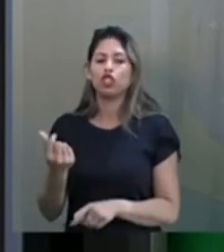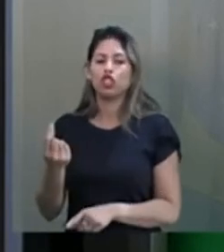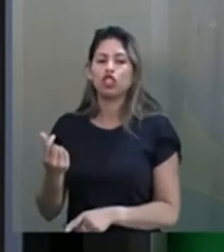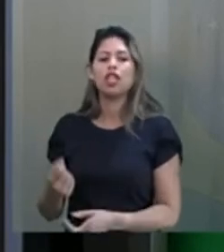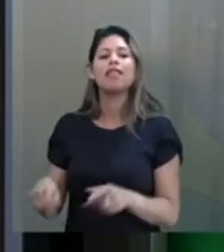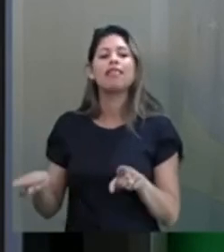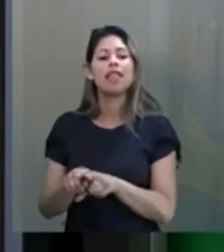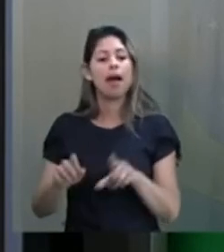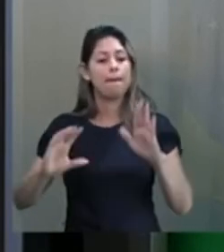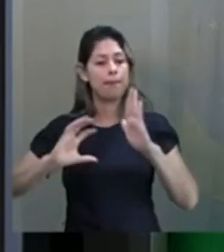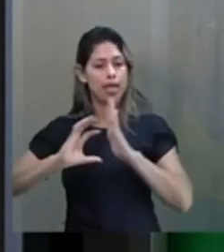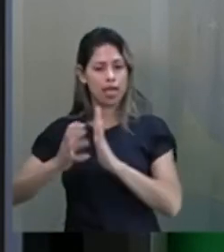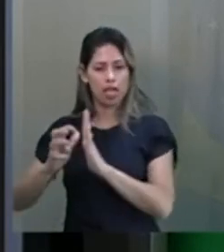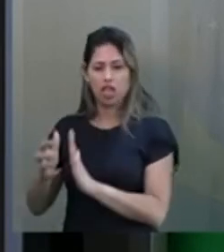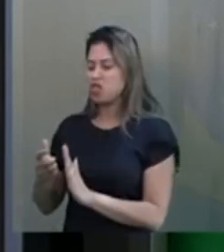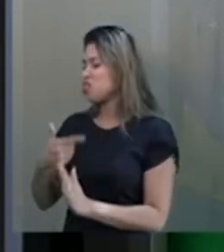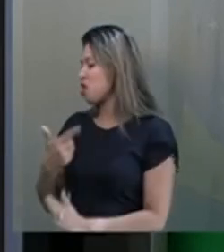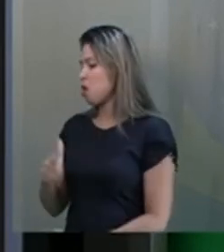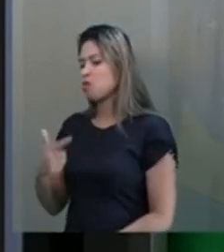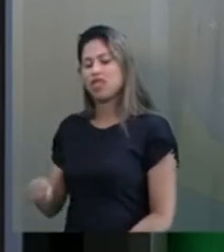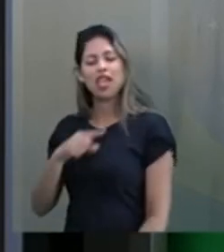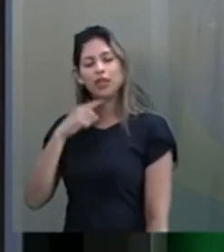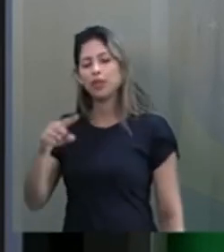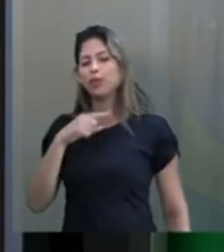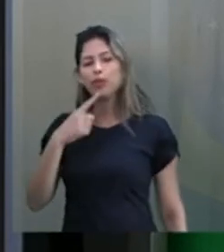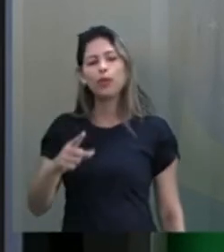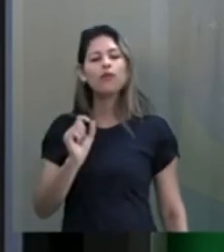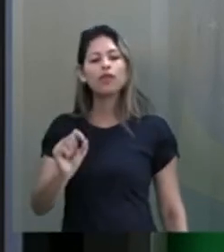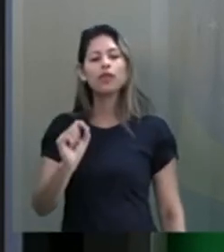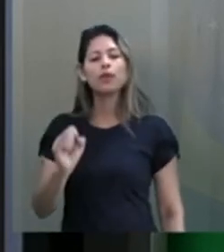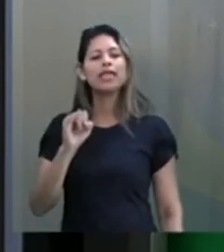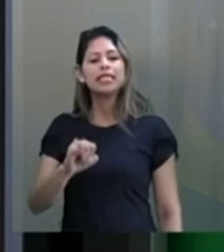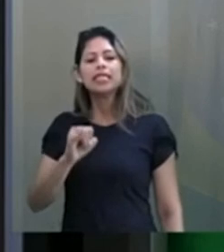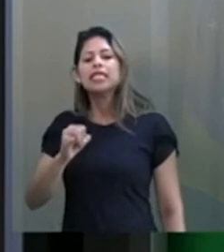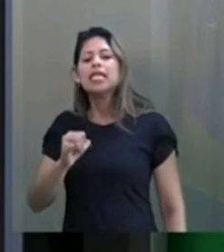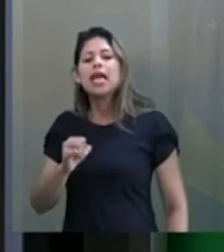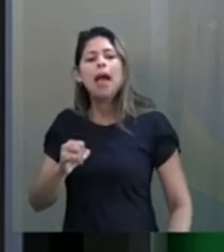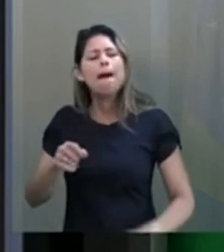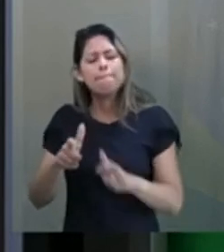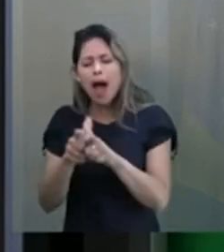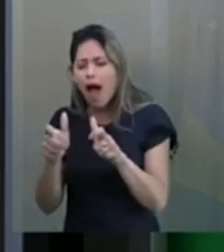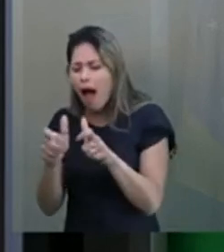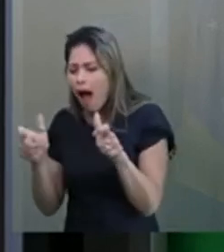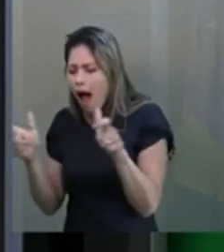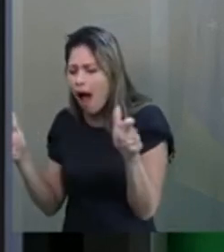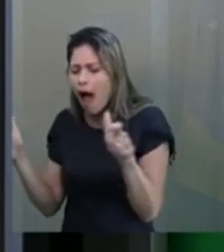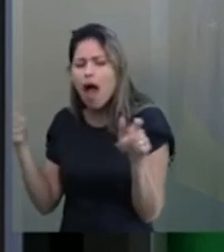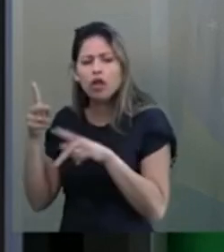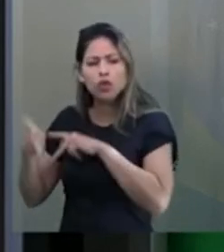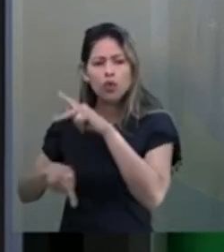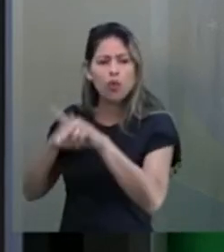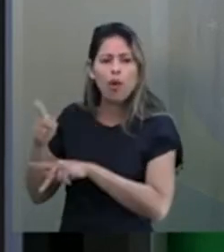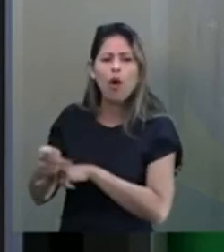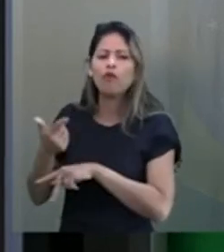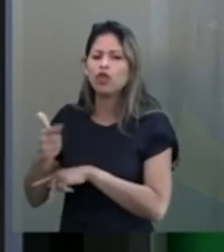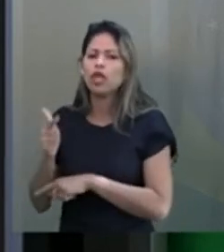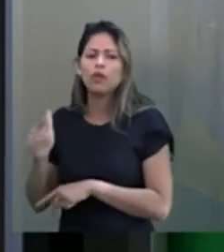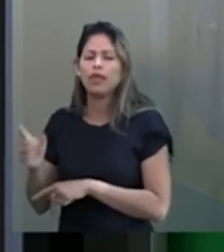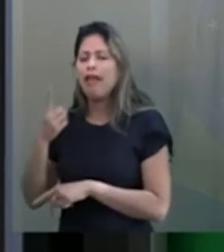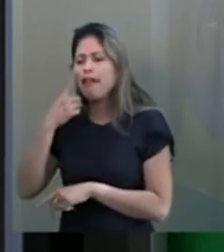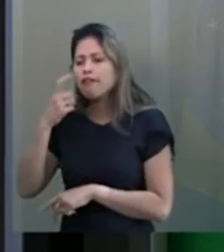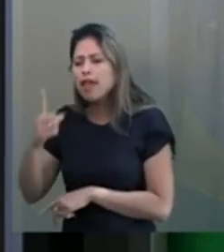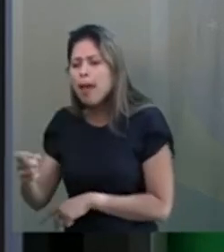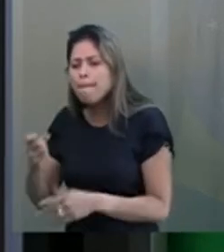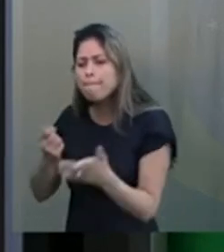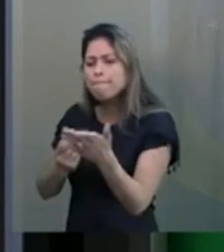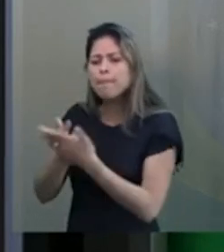partidário. não tenho dúvida nenhuma de que a população, a maior parte da população esmagadora, ela não tem interesse nenhum em pagar